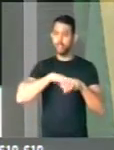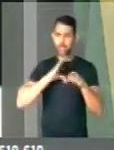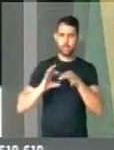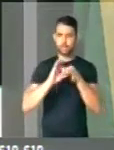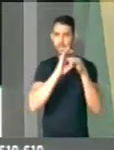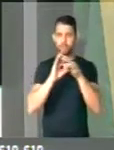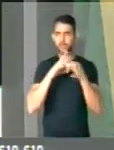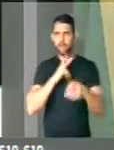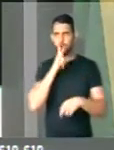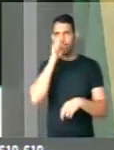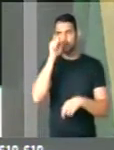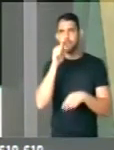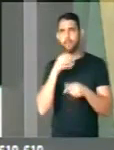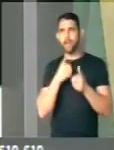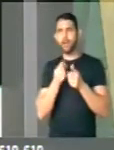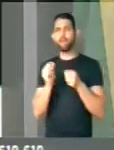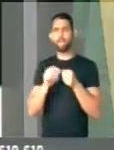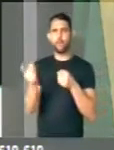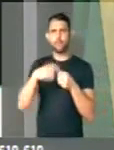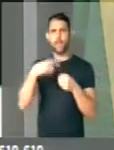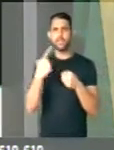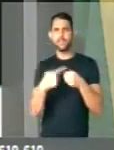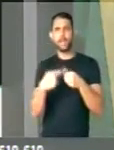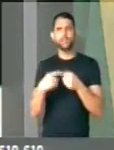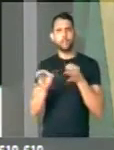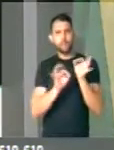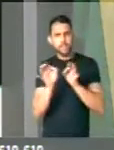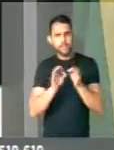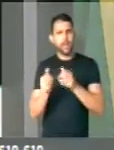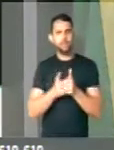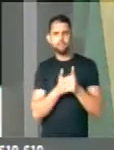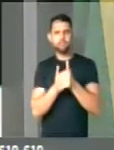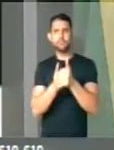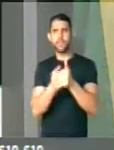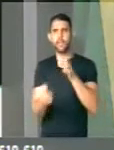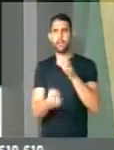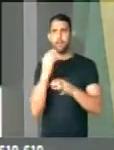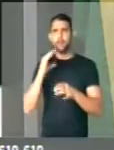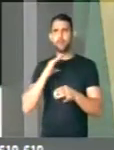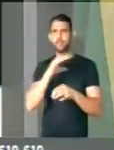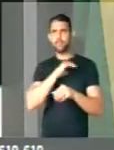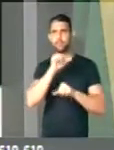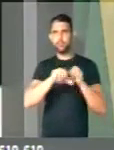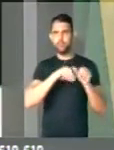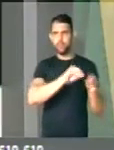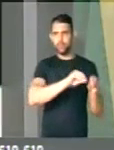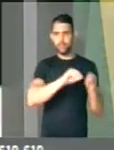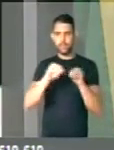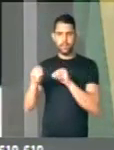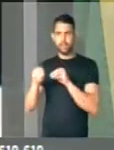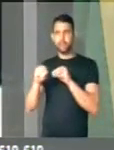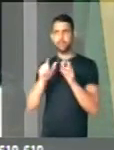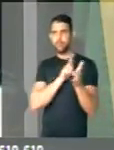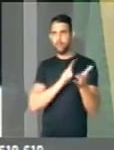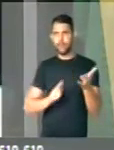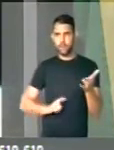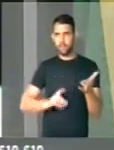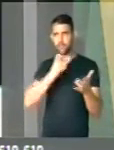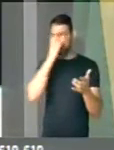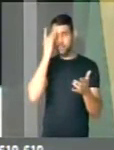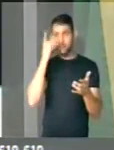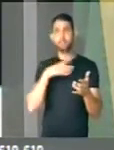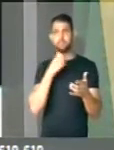esforços para colocar a nossa cidade novamente nos trilhos. constituir uma comissão de transição de pessoas